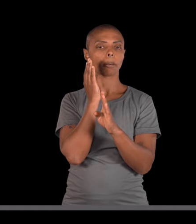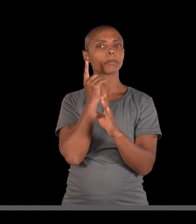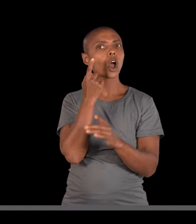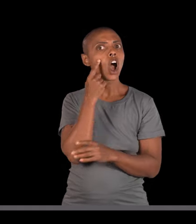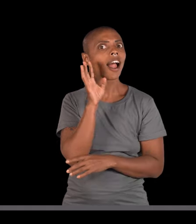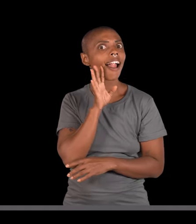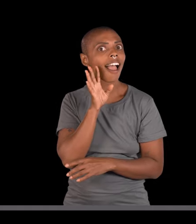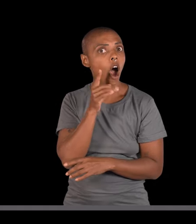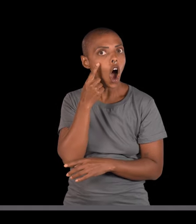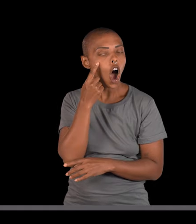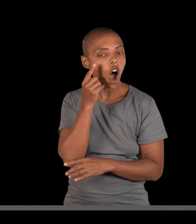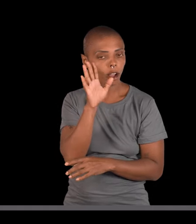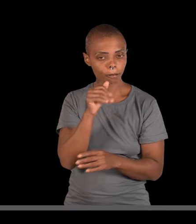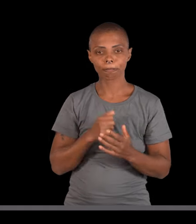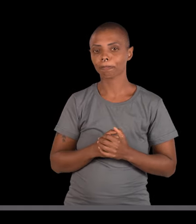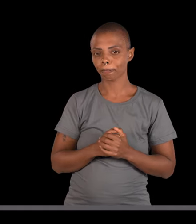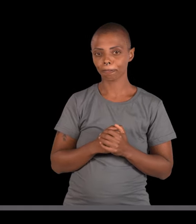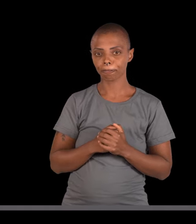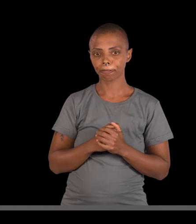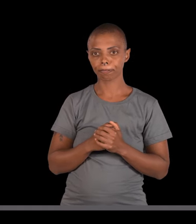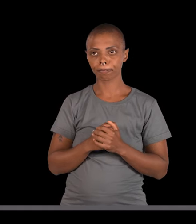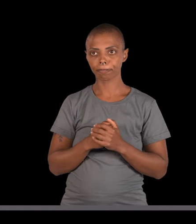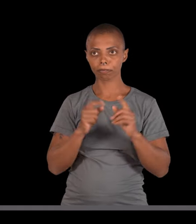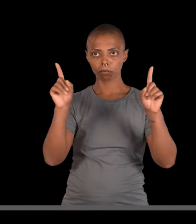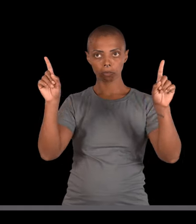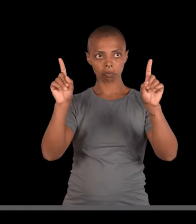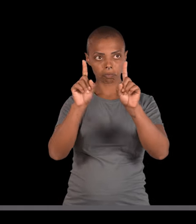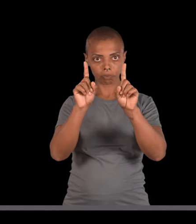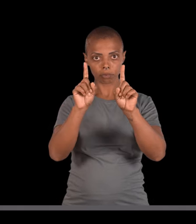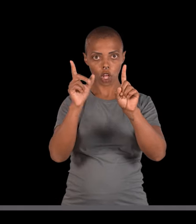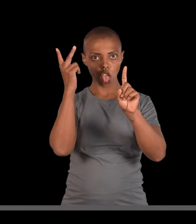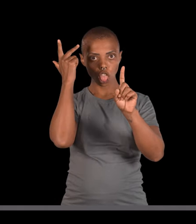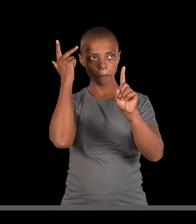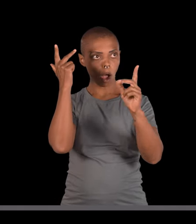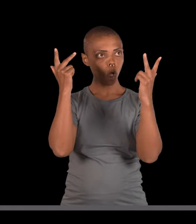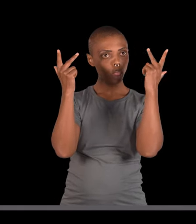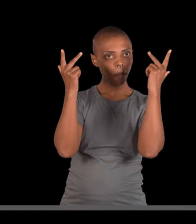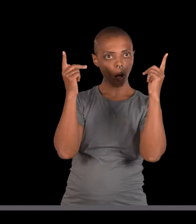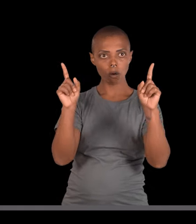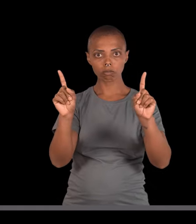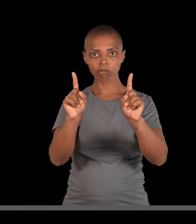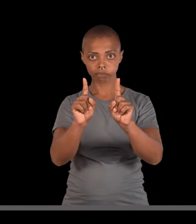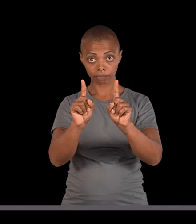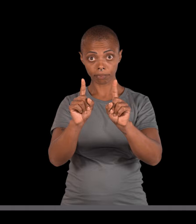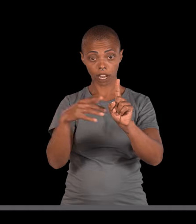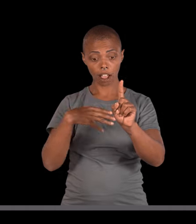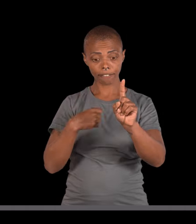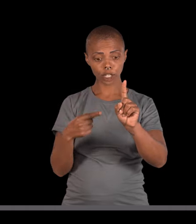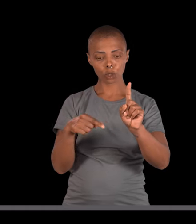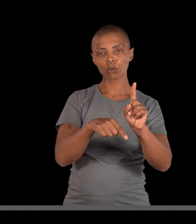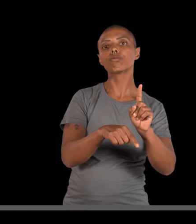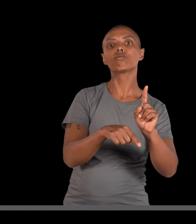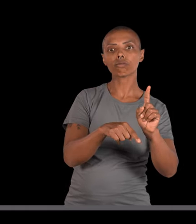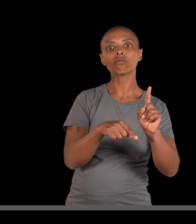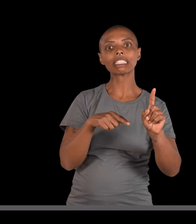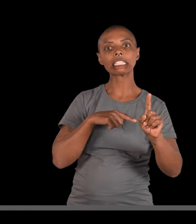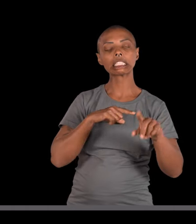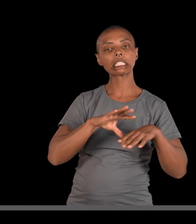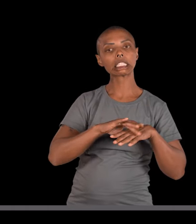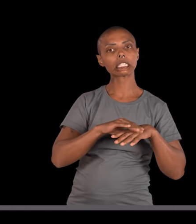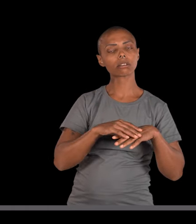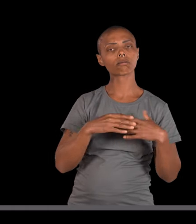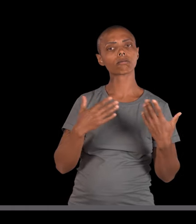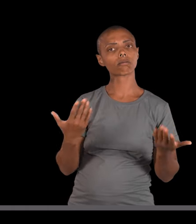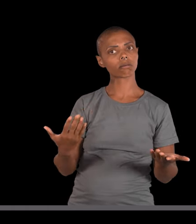para descobrir isso. Olha só aqui que legal, olha aqui, Casal normal tem um filho com adões.